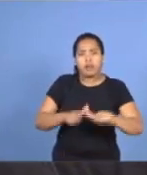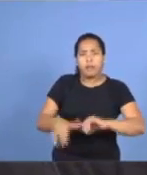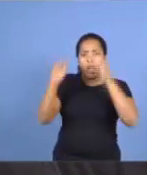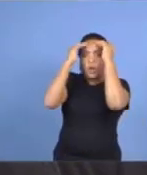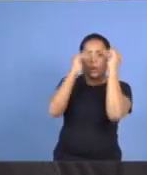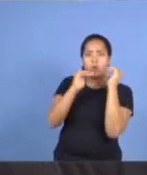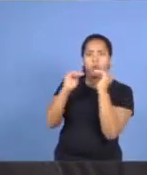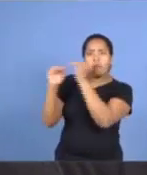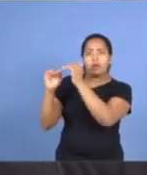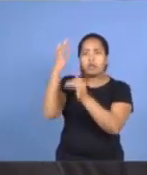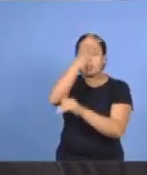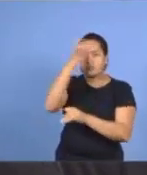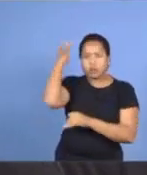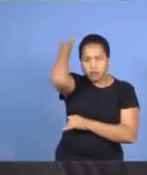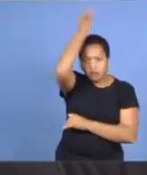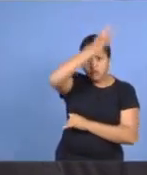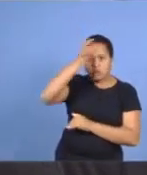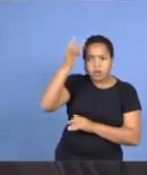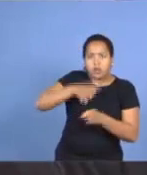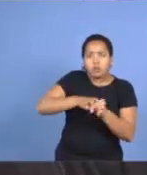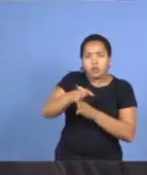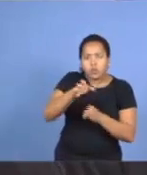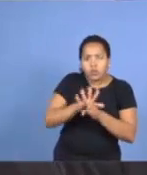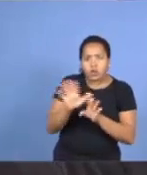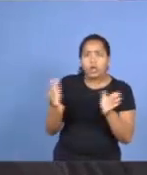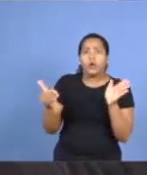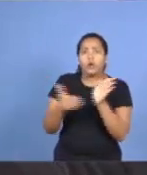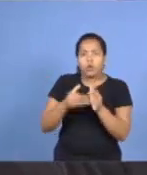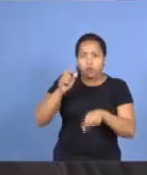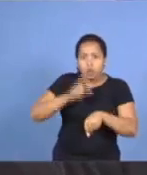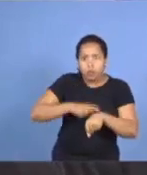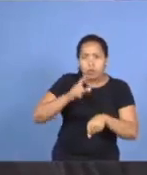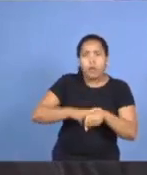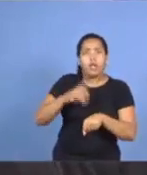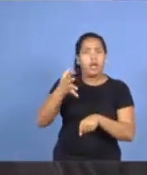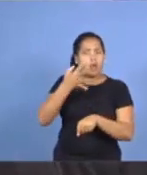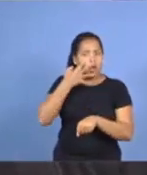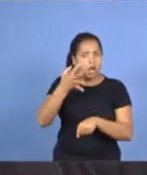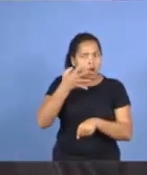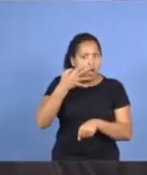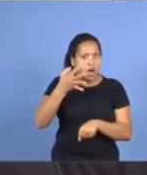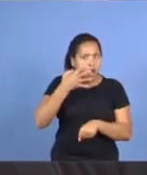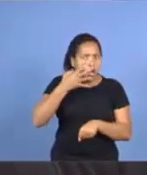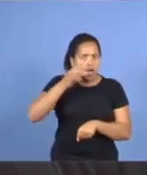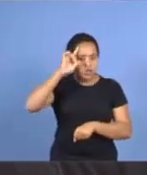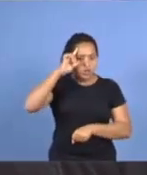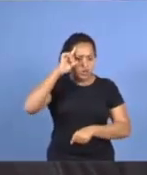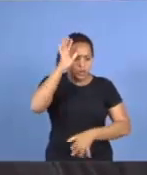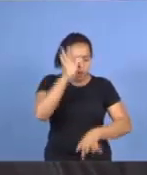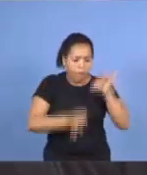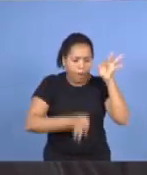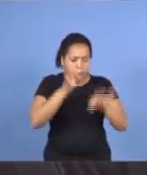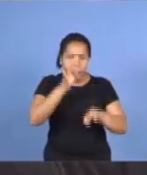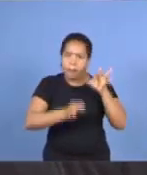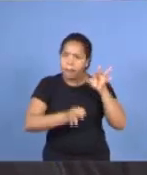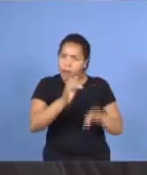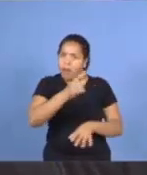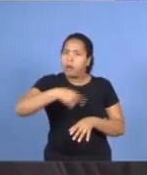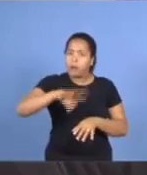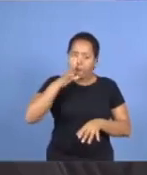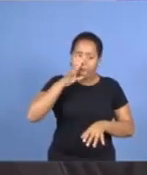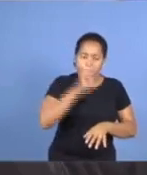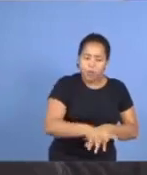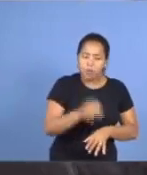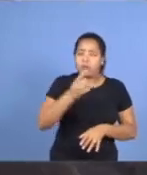estabelecido nessa última hora. E um alerta do grande e terrível, é uma grande alerta para nós nessa